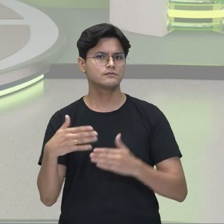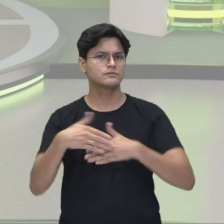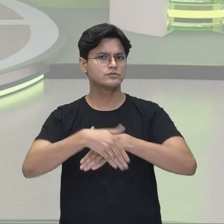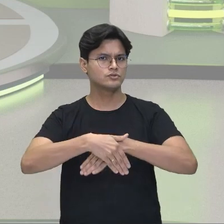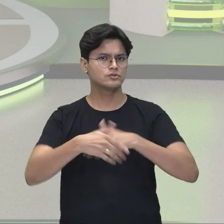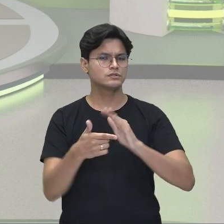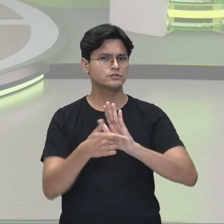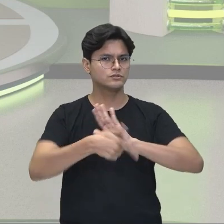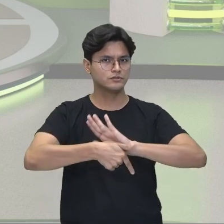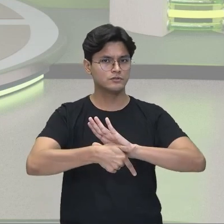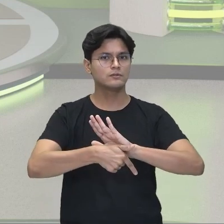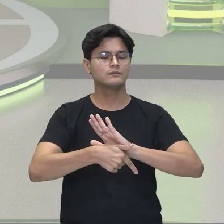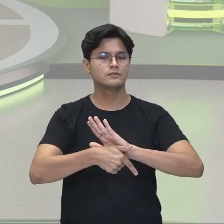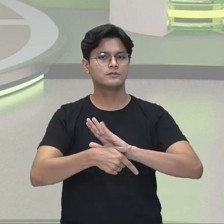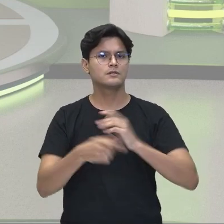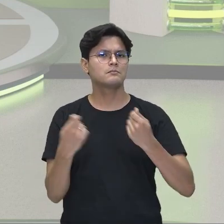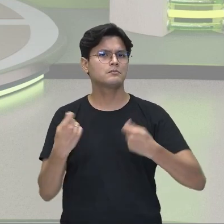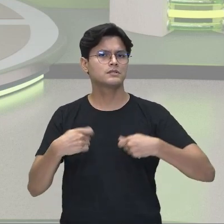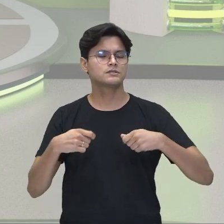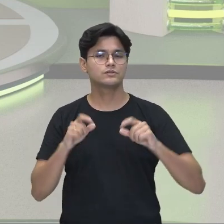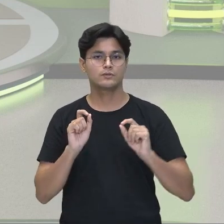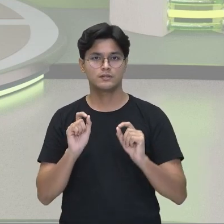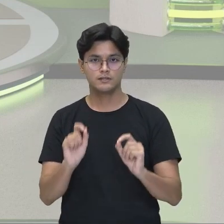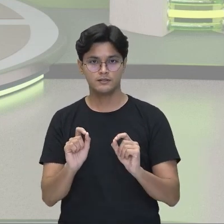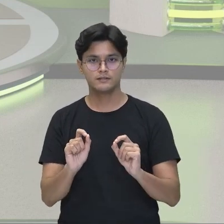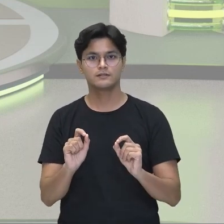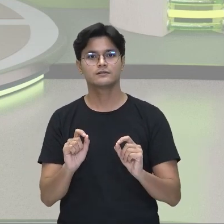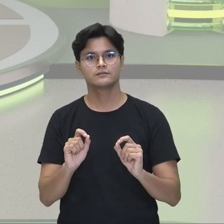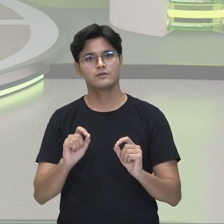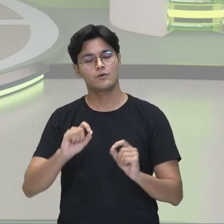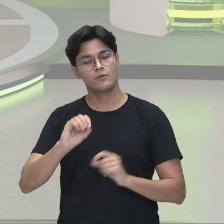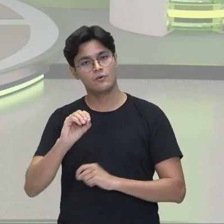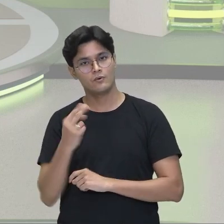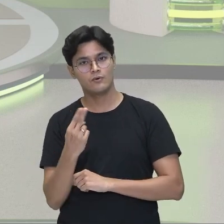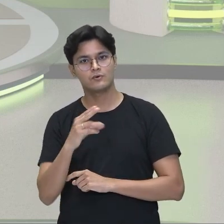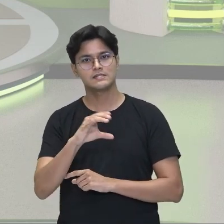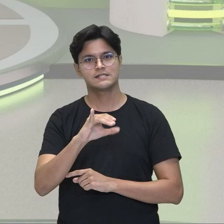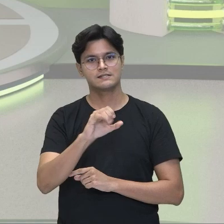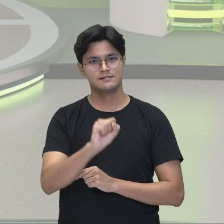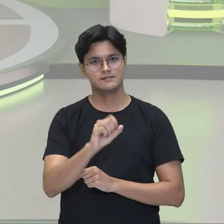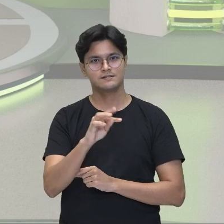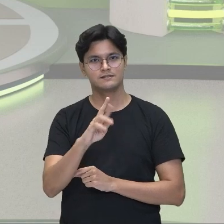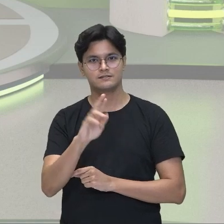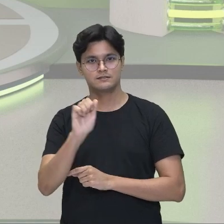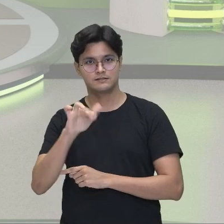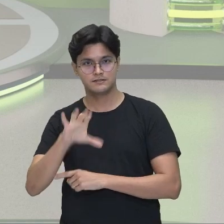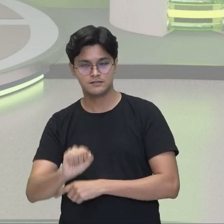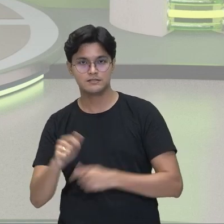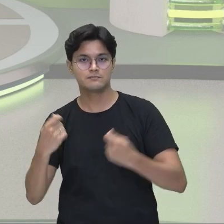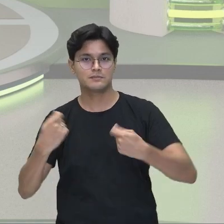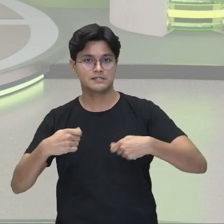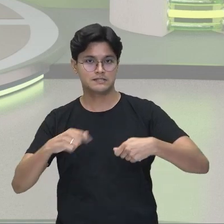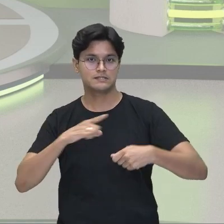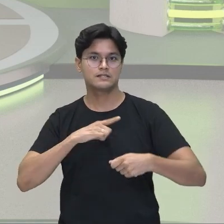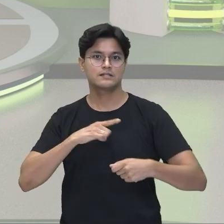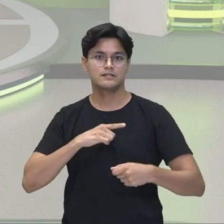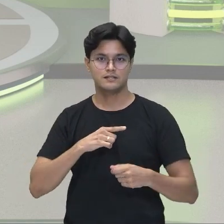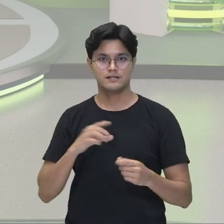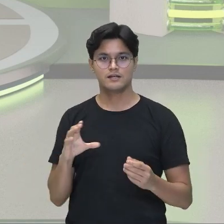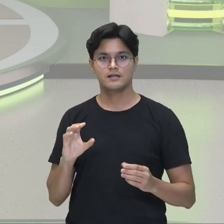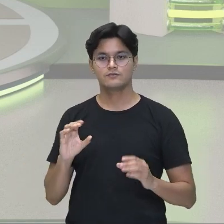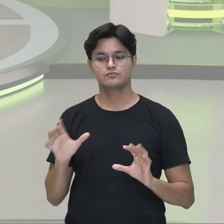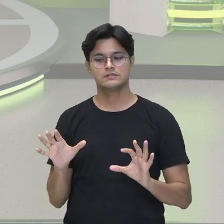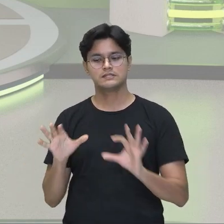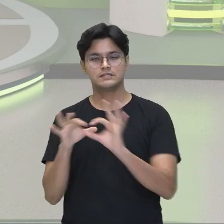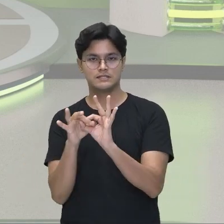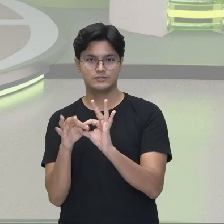isomeria geométrica, ou cis trans, como é conhecida, devem conter ligações duplas.